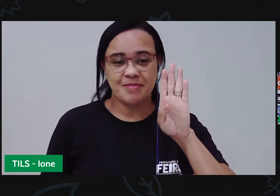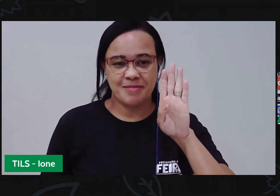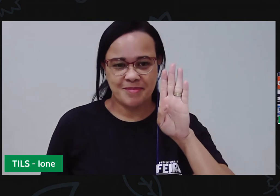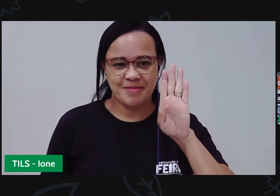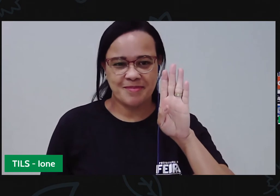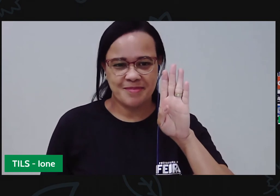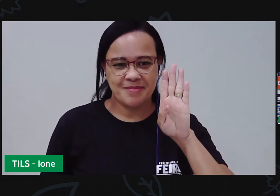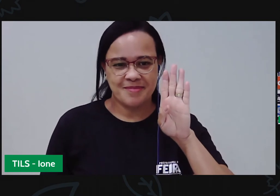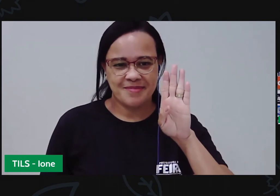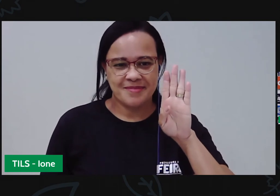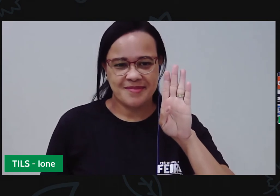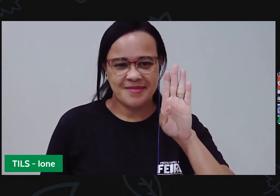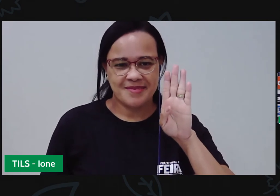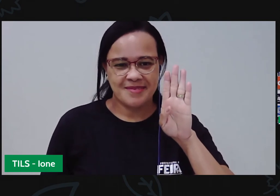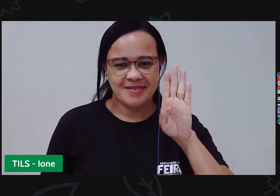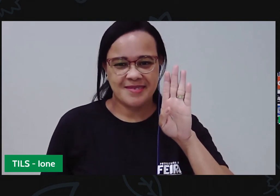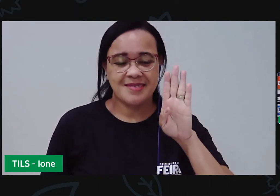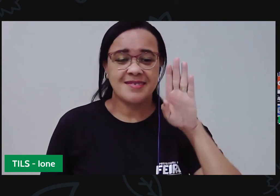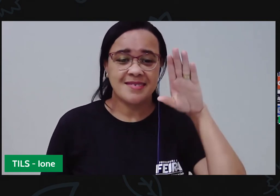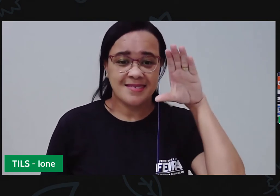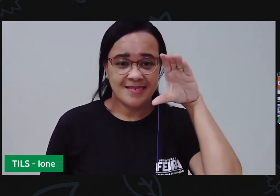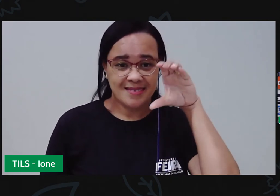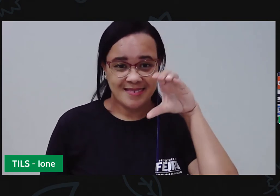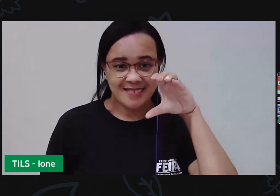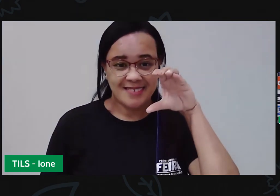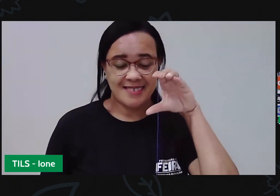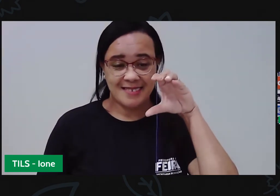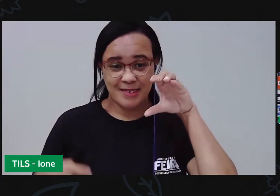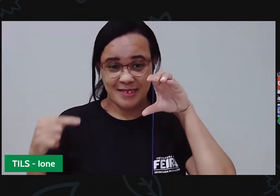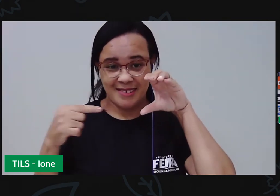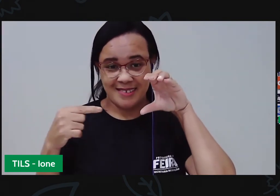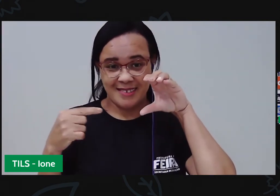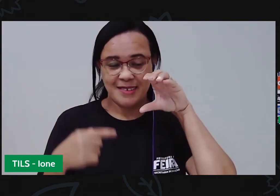Pronto. Agora a letra C.